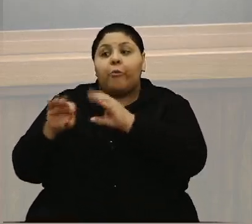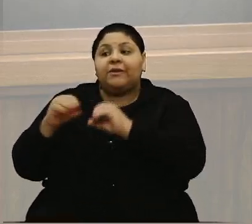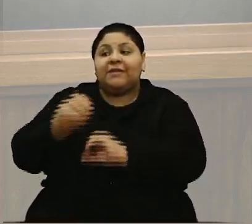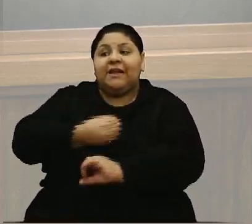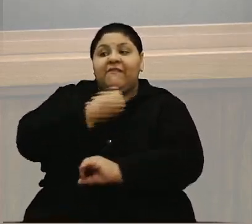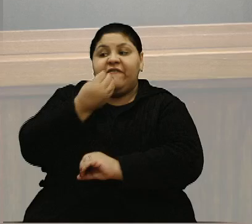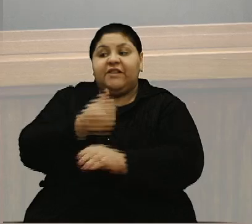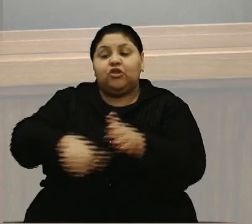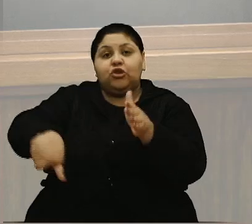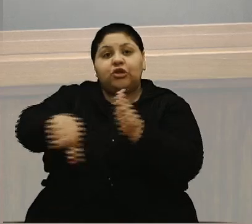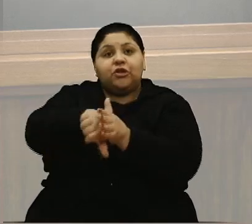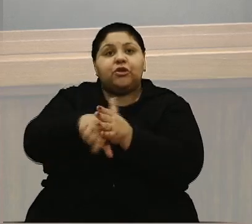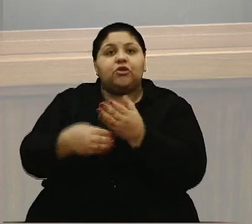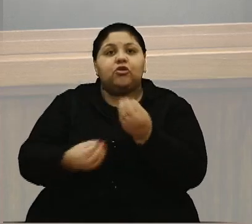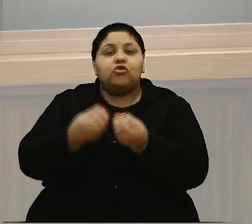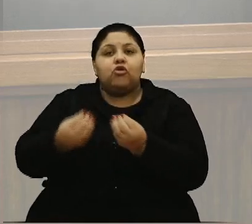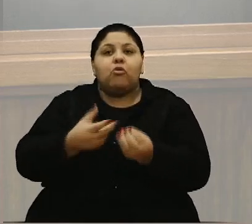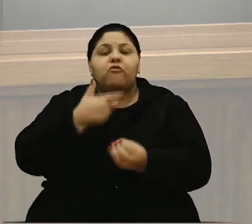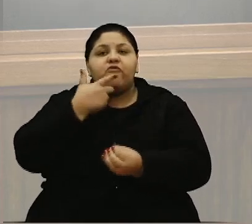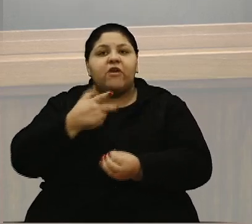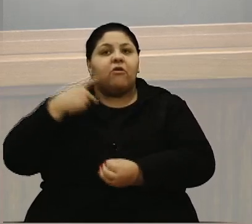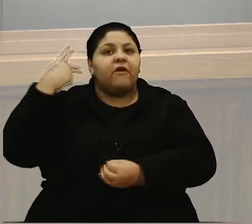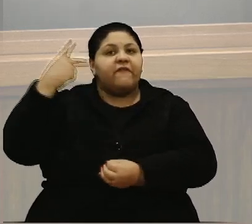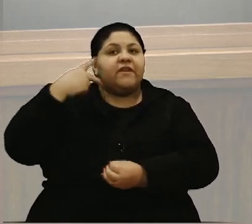crime? Como disse a vereadora Rose.